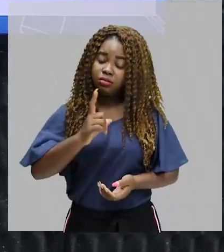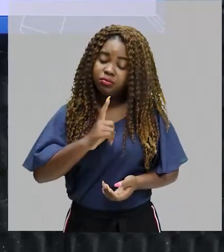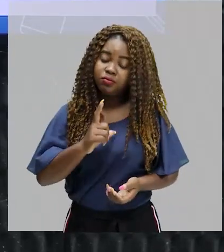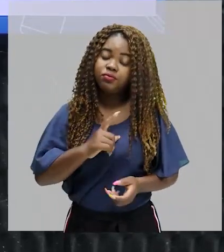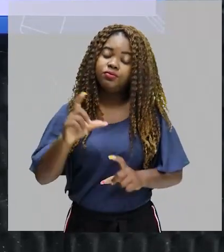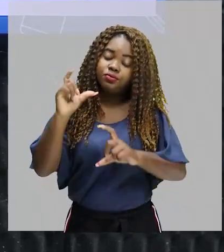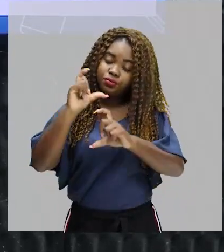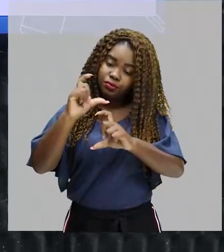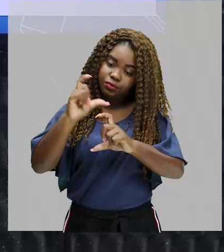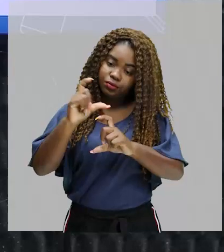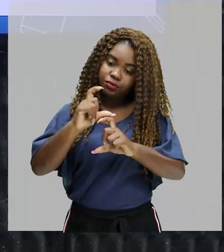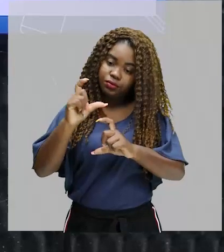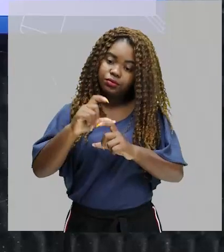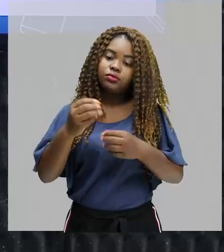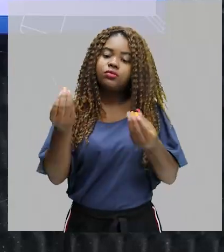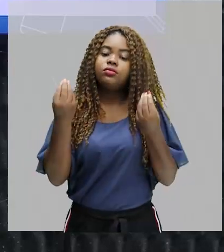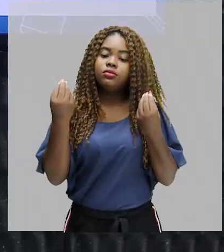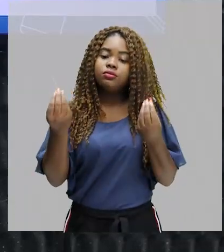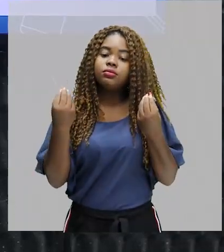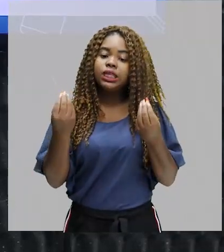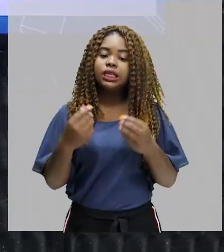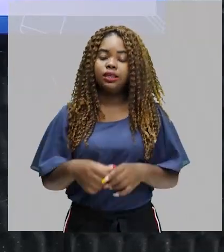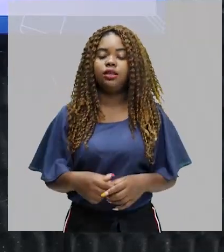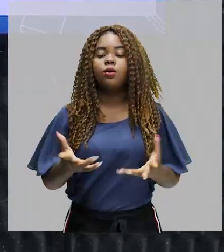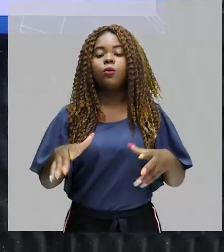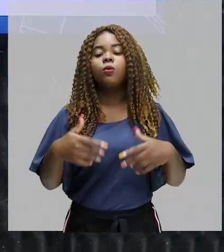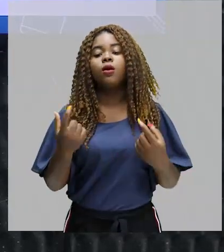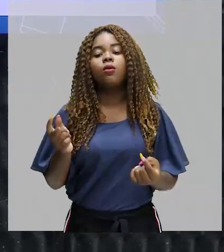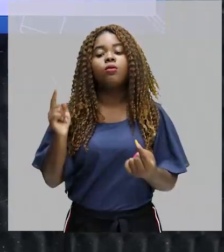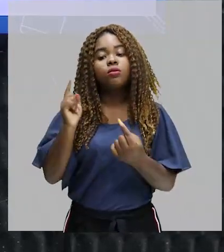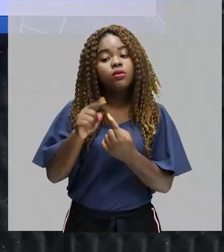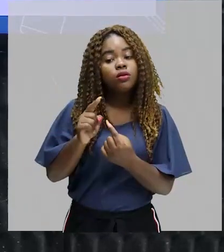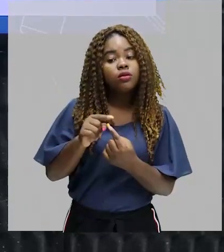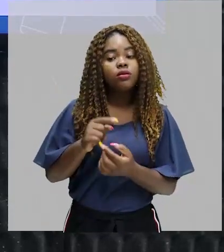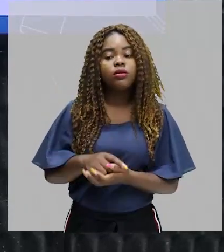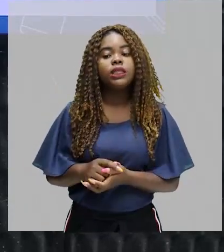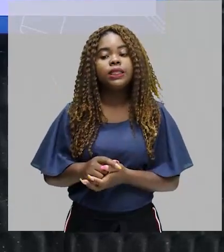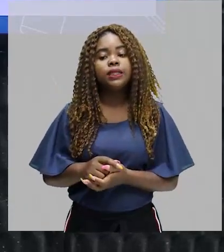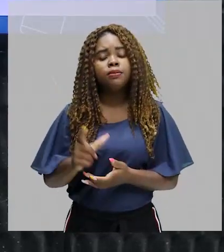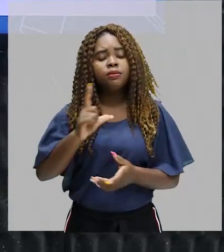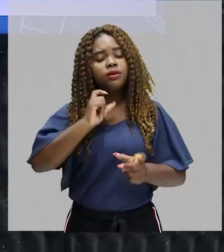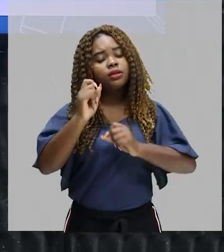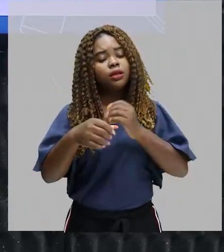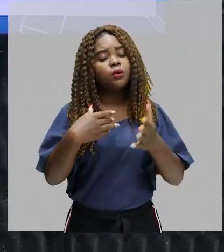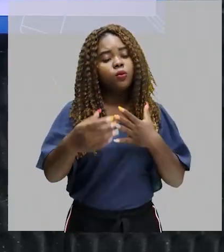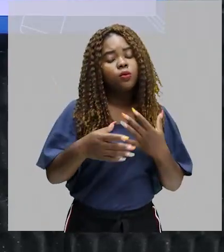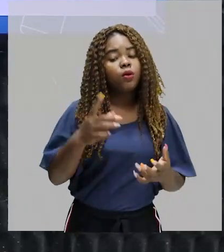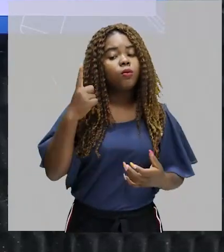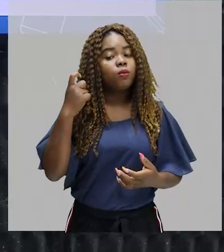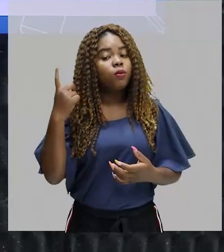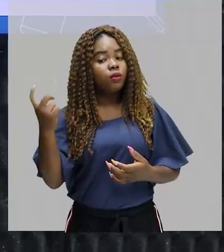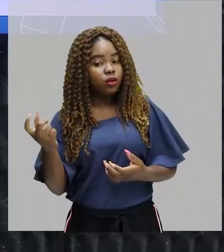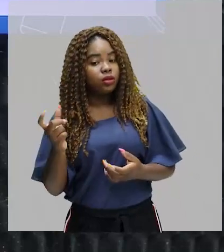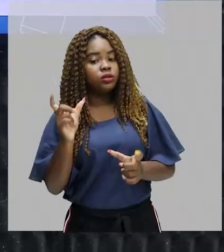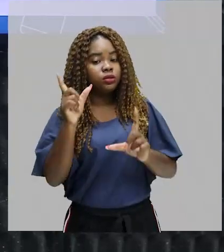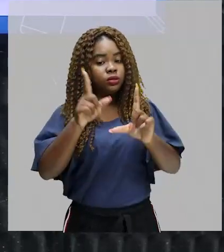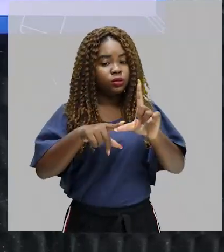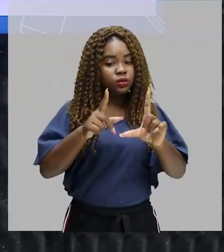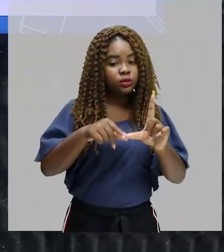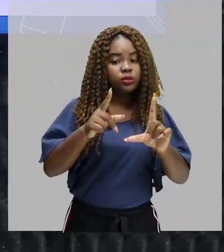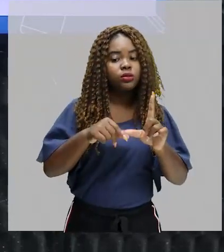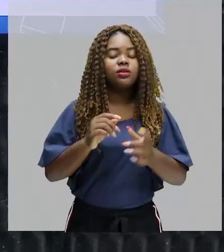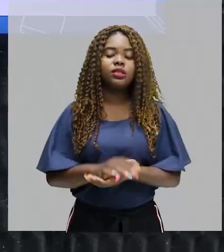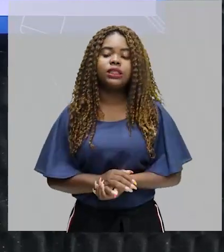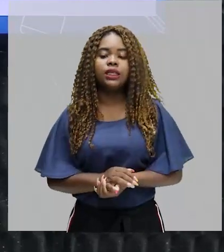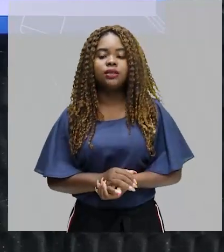quadrinhos, elas servem para quê, as onomatopeias? Para registrar qualquer som, qualquer ruído. Seja de uma campainha,